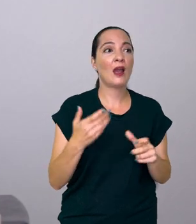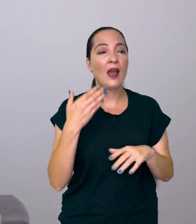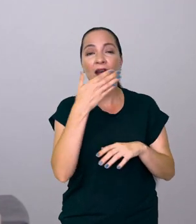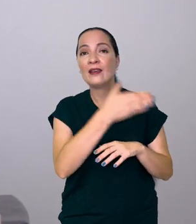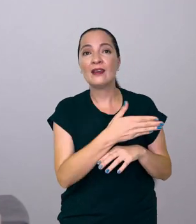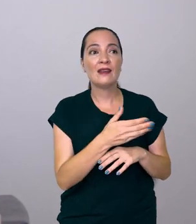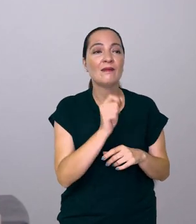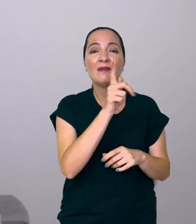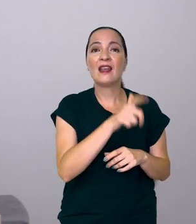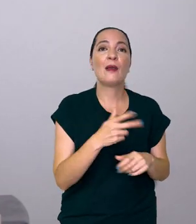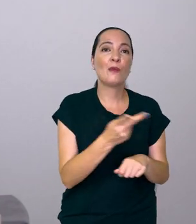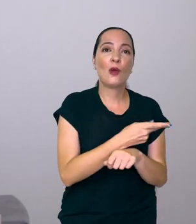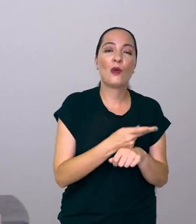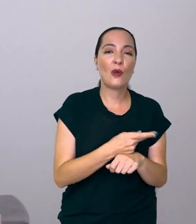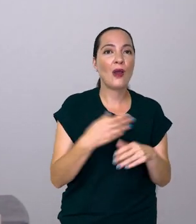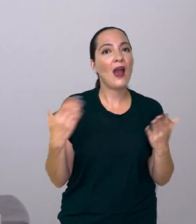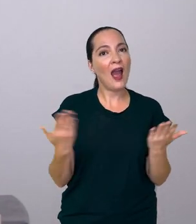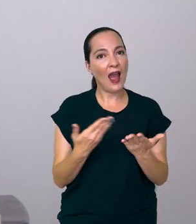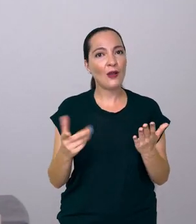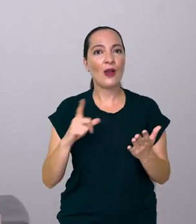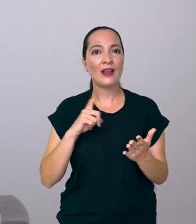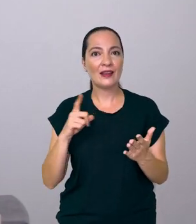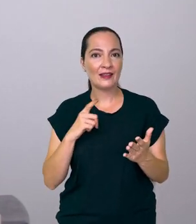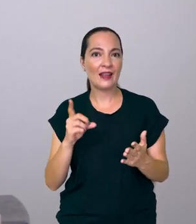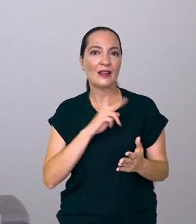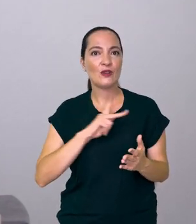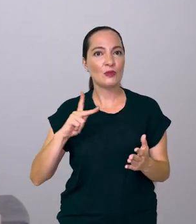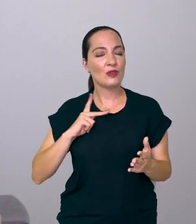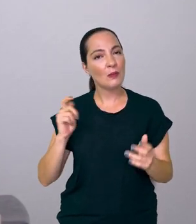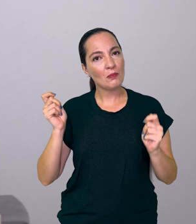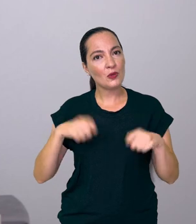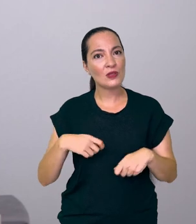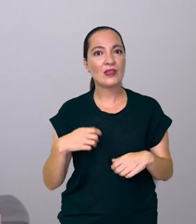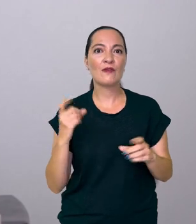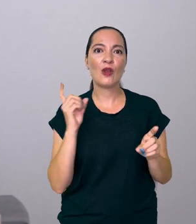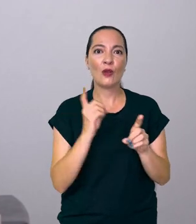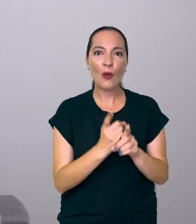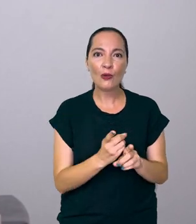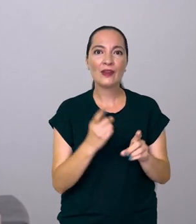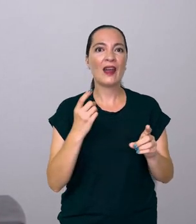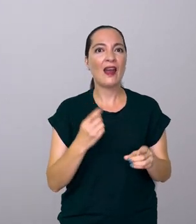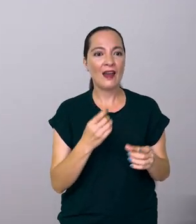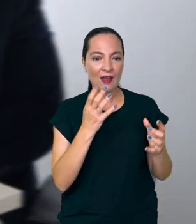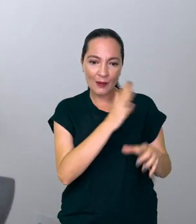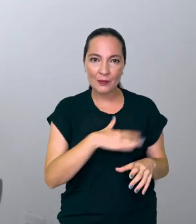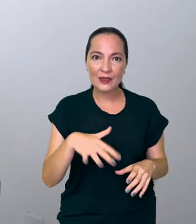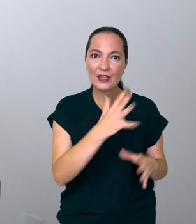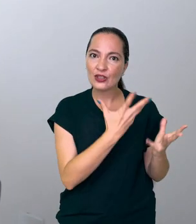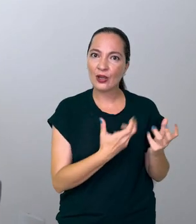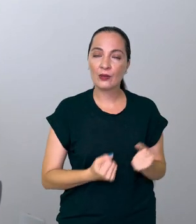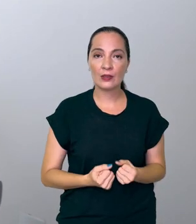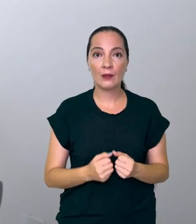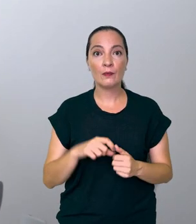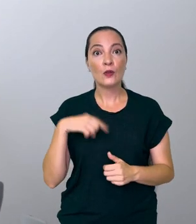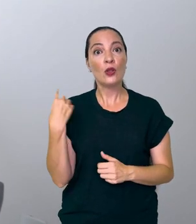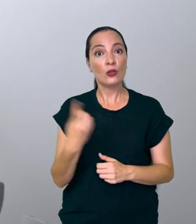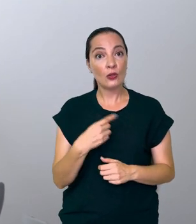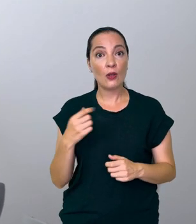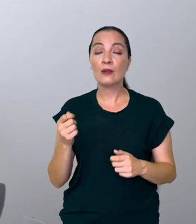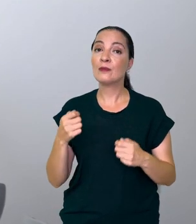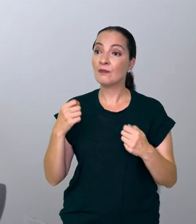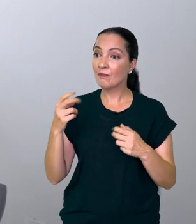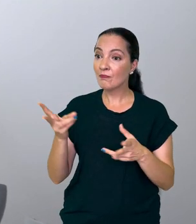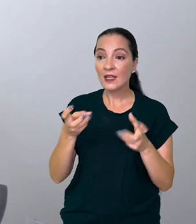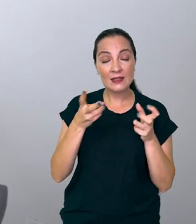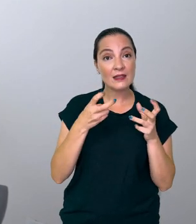a quem procurar e que, com a chegada da Defensoria Pública, encontraram um ambiente acolhedor. Nós temos visto vários cidadãos que